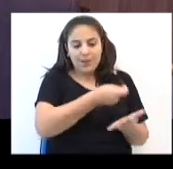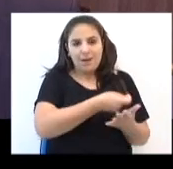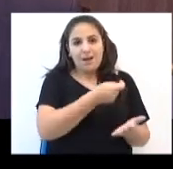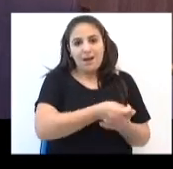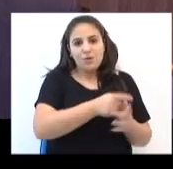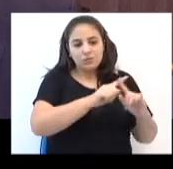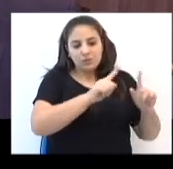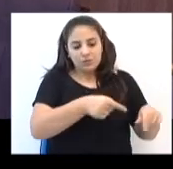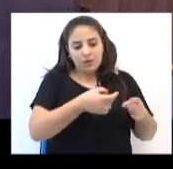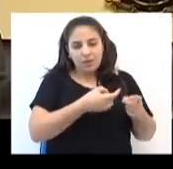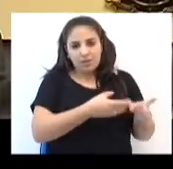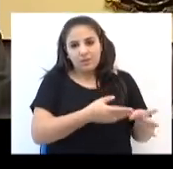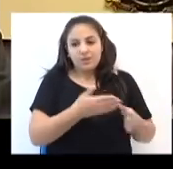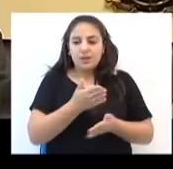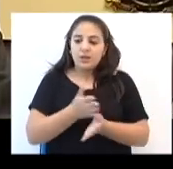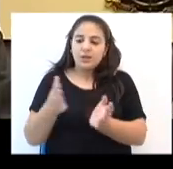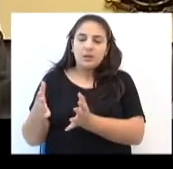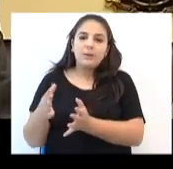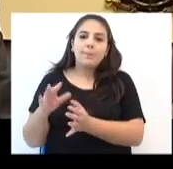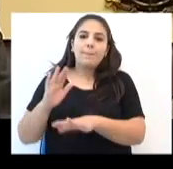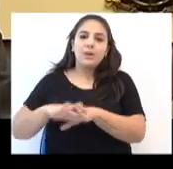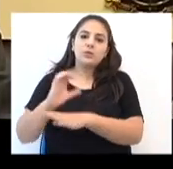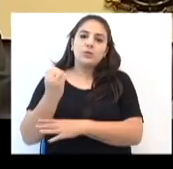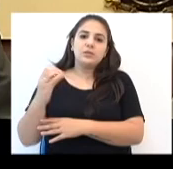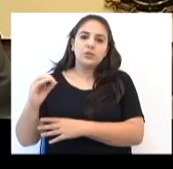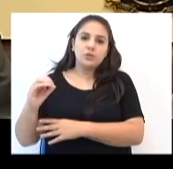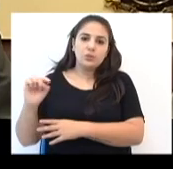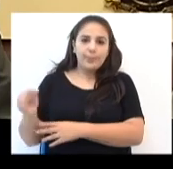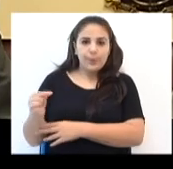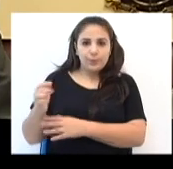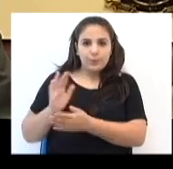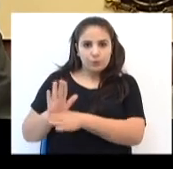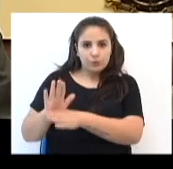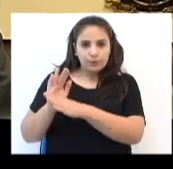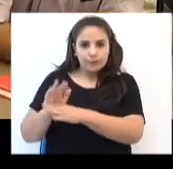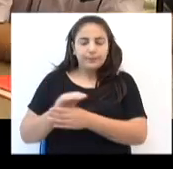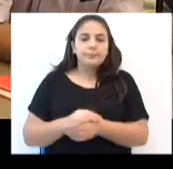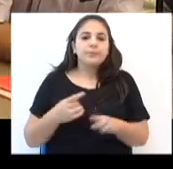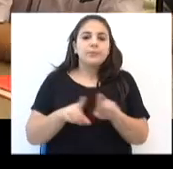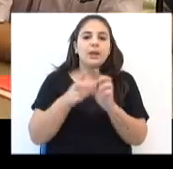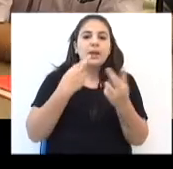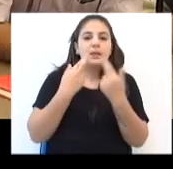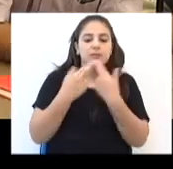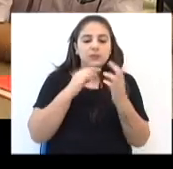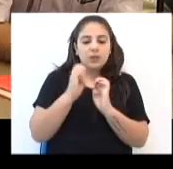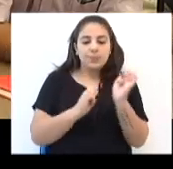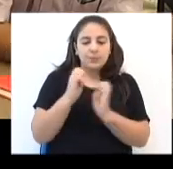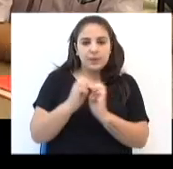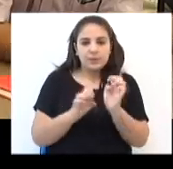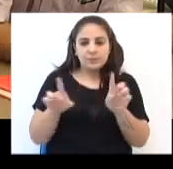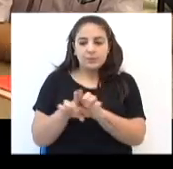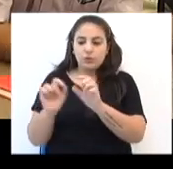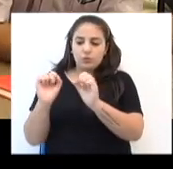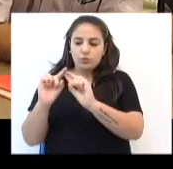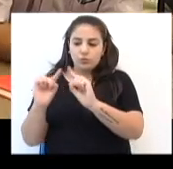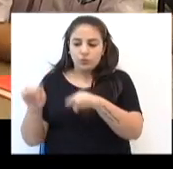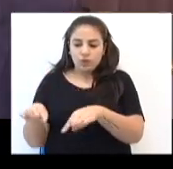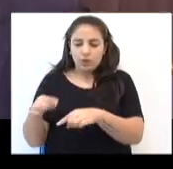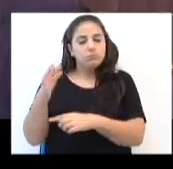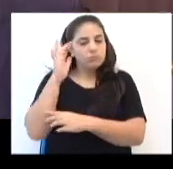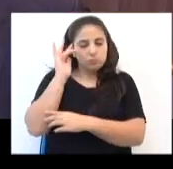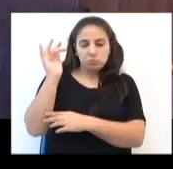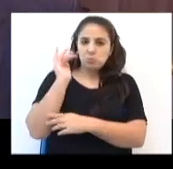,8 com essas vantagens. Segundo os envolvidos, a relação entre a empresa e os funcionários está tranquila.